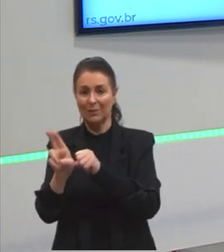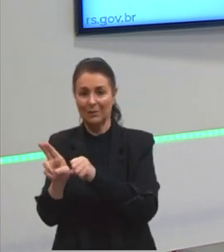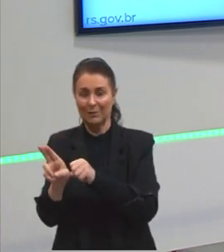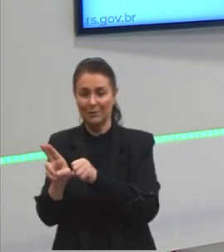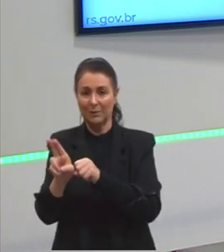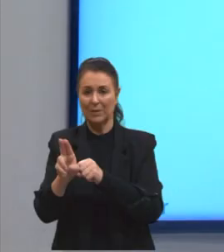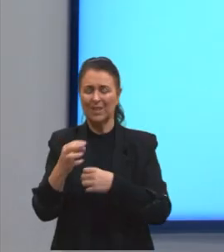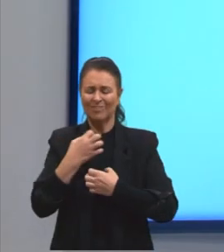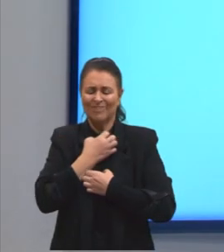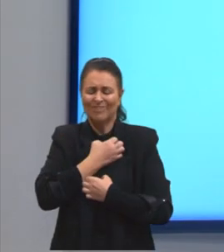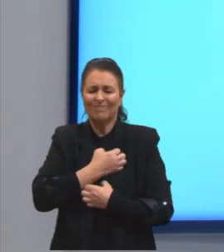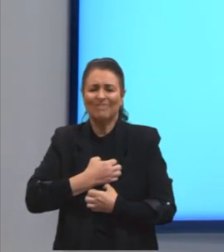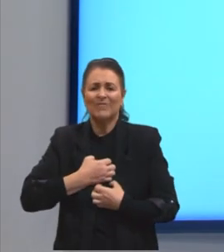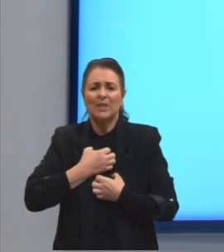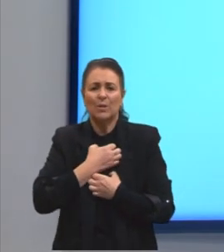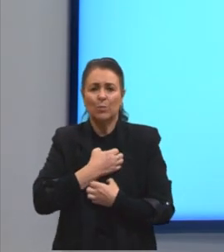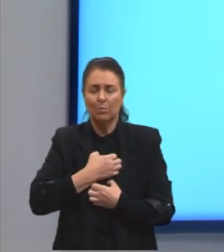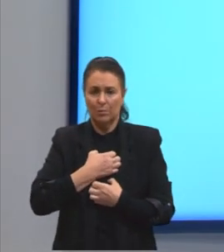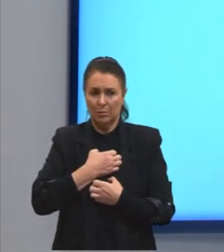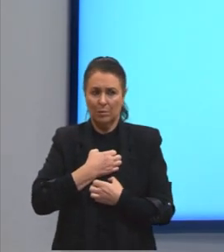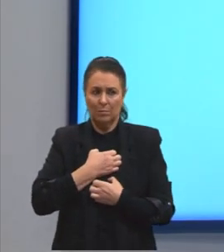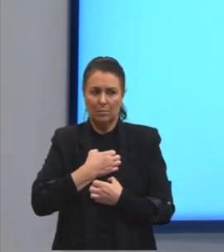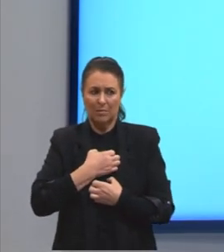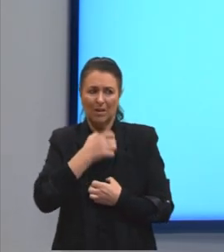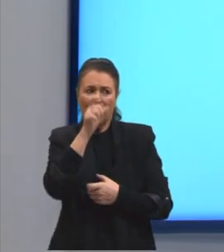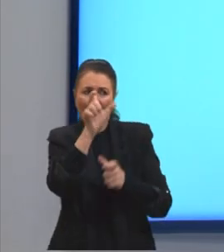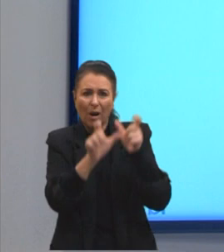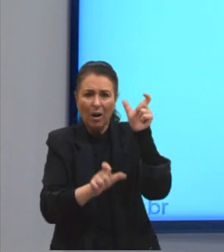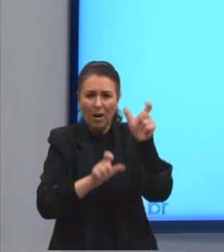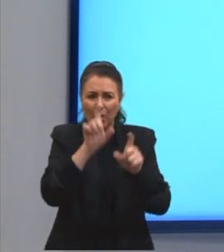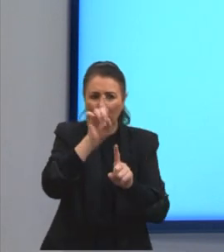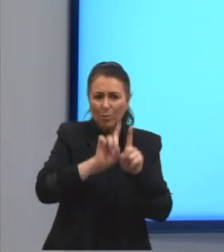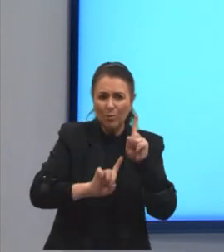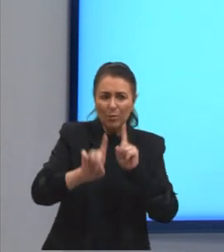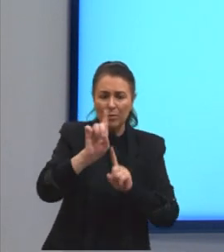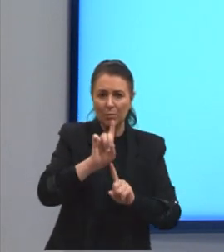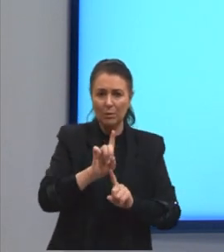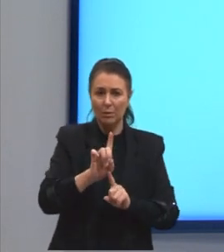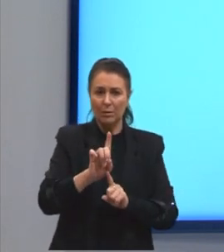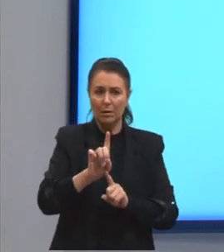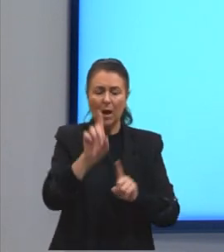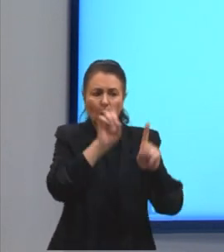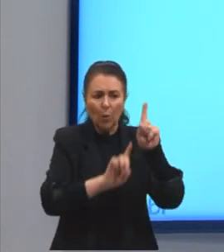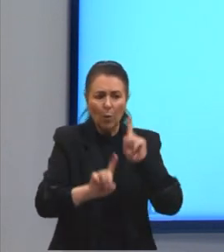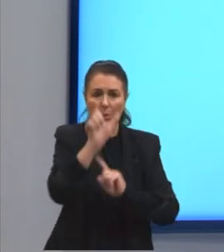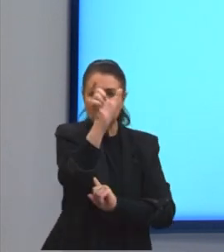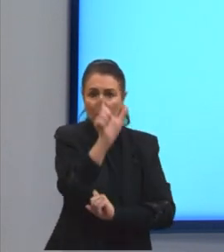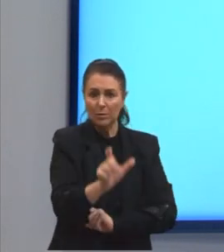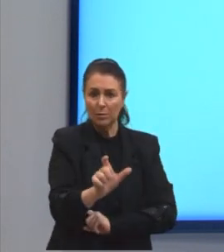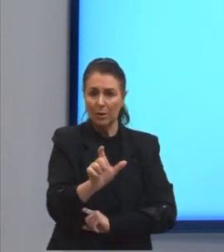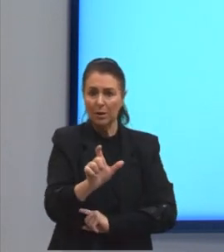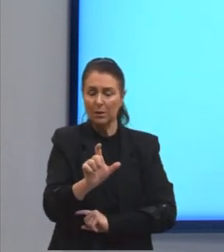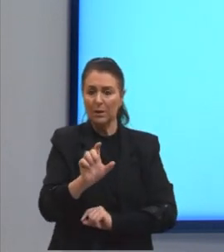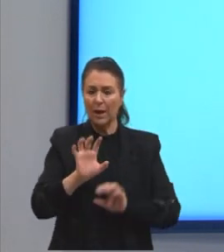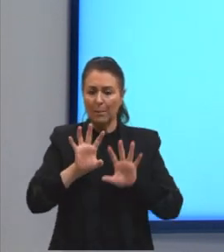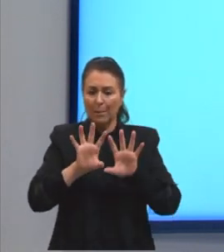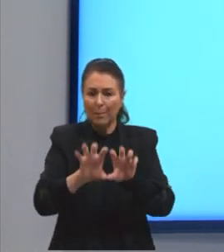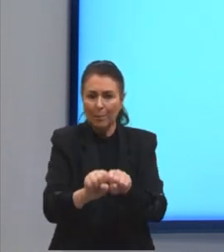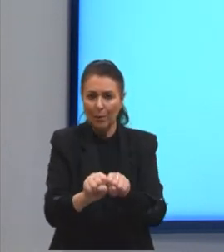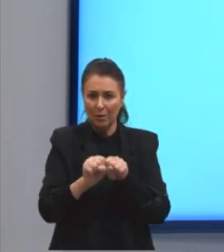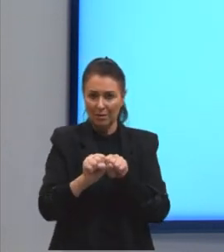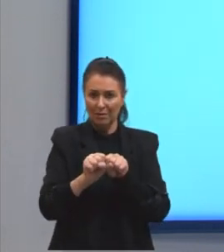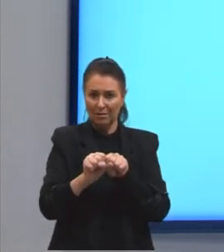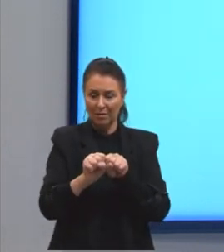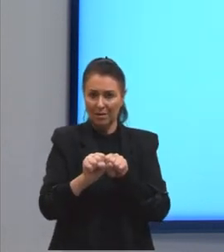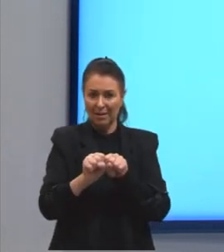A angústia de algumas pessoas. Esse de algumas pessoas é posse. Aquela angústia